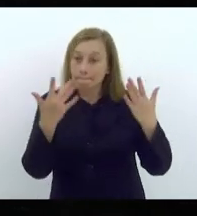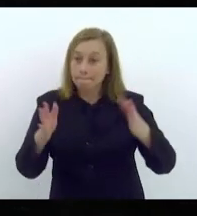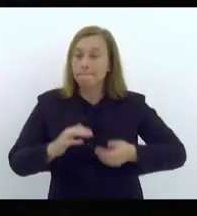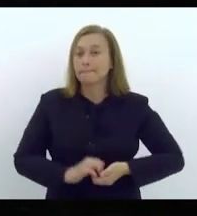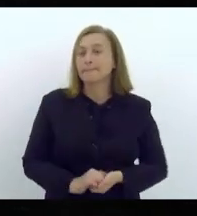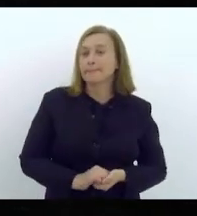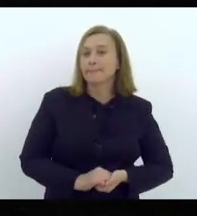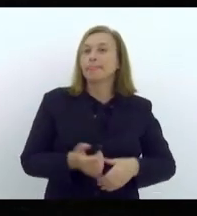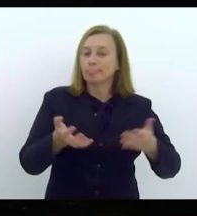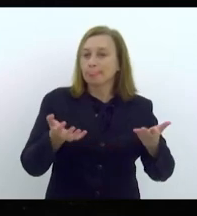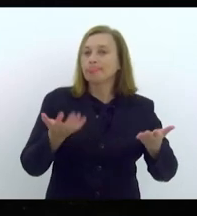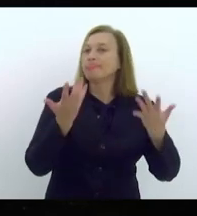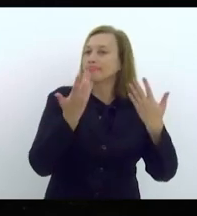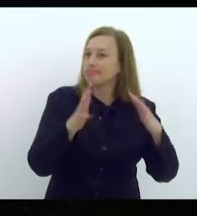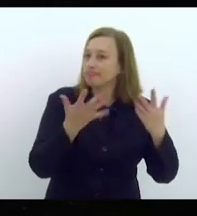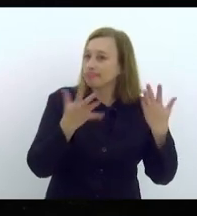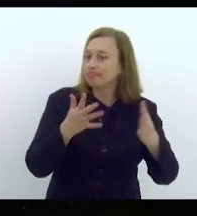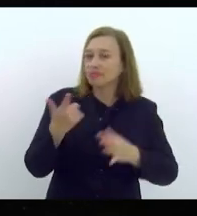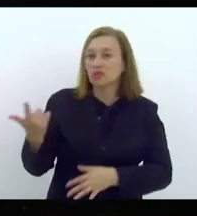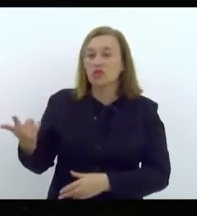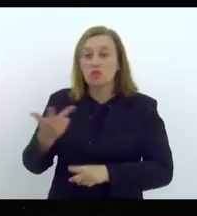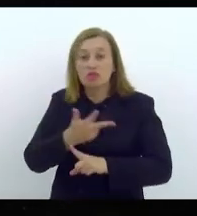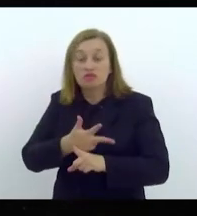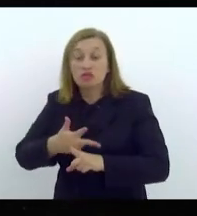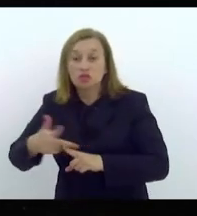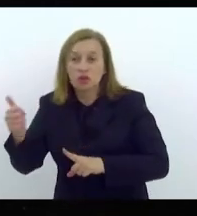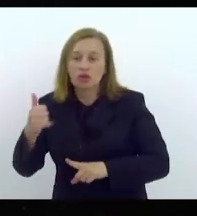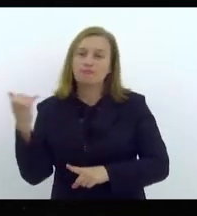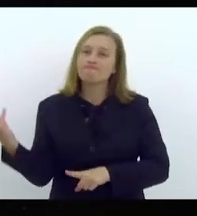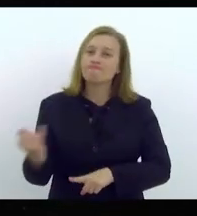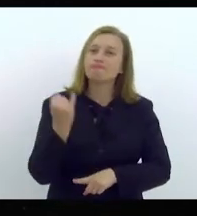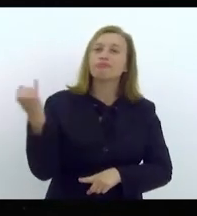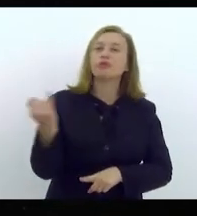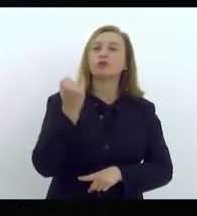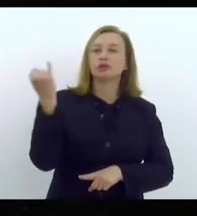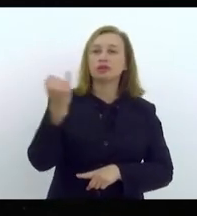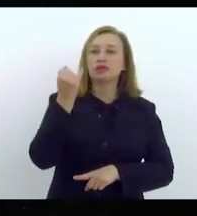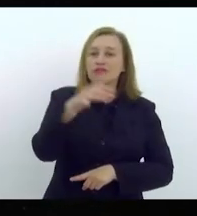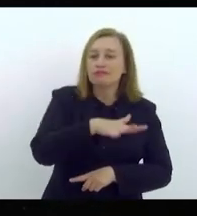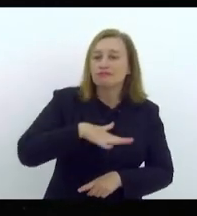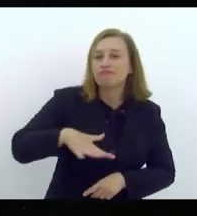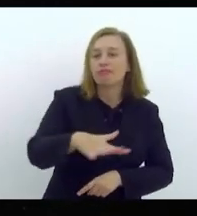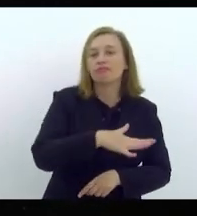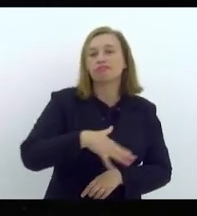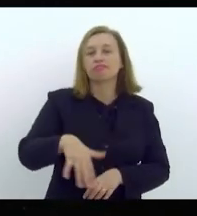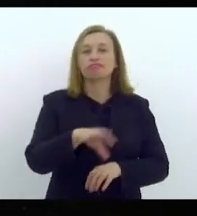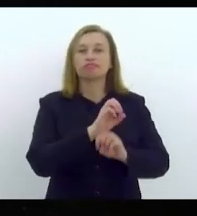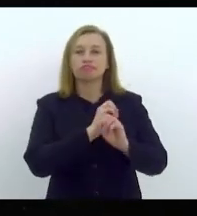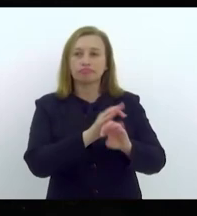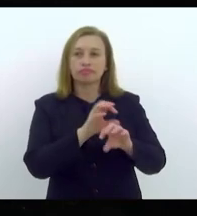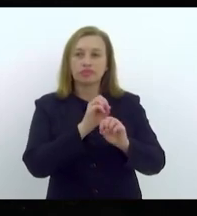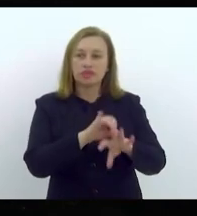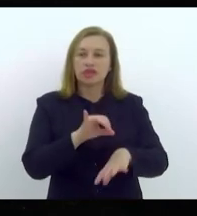E aqui eu quero celebrar uma conquista muito importante na área da educação, o IFRJ.